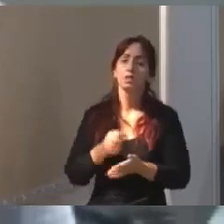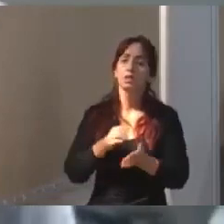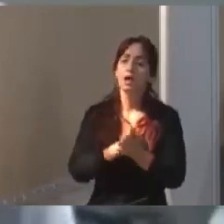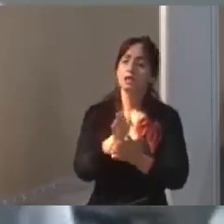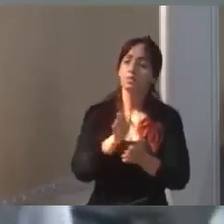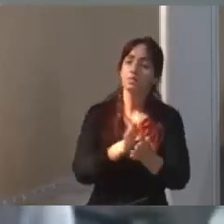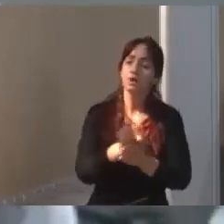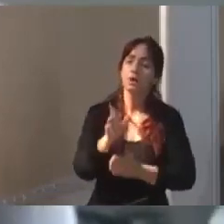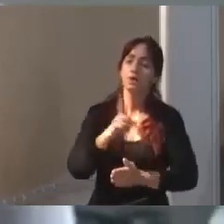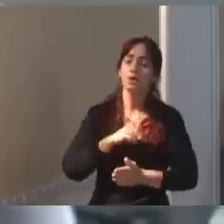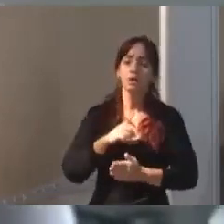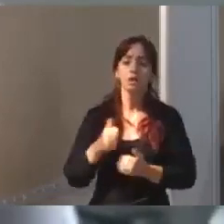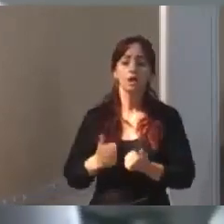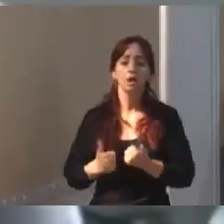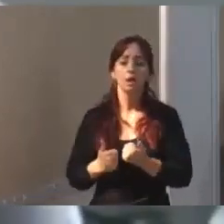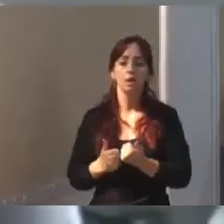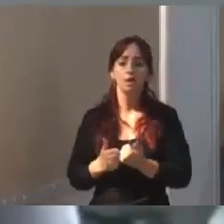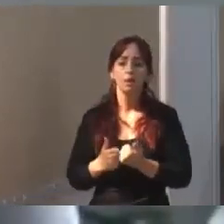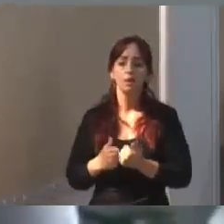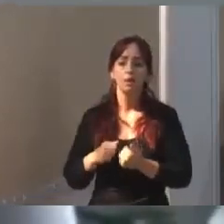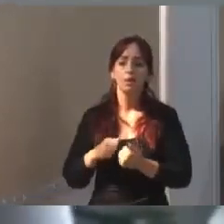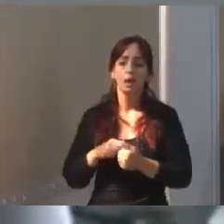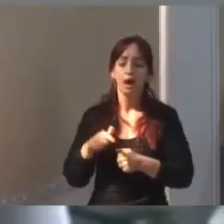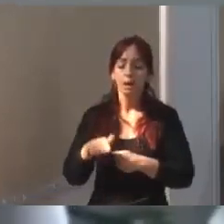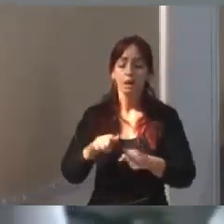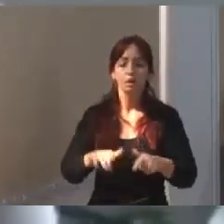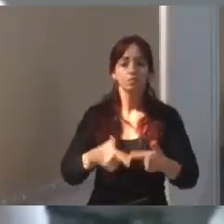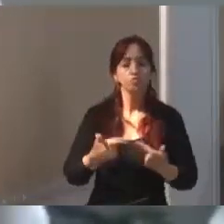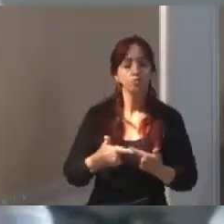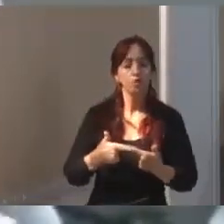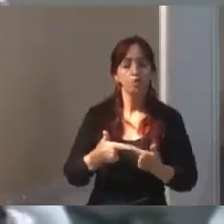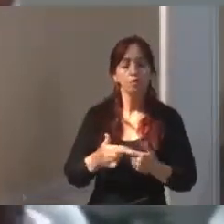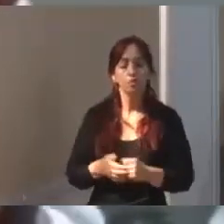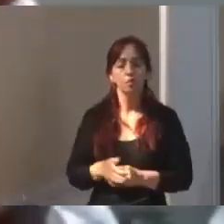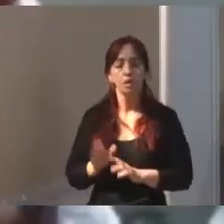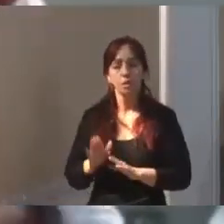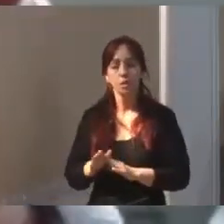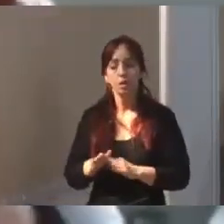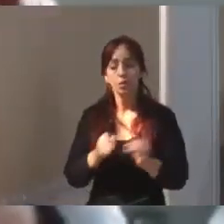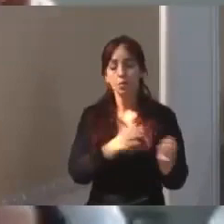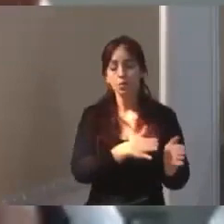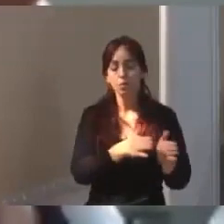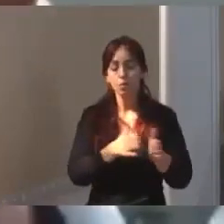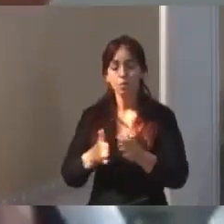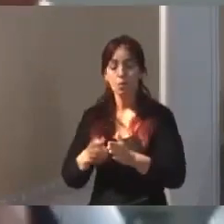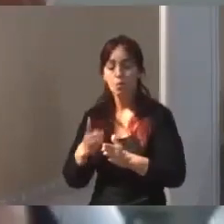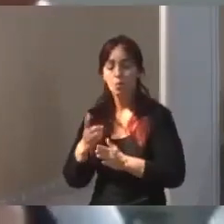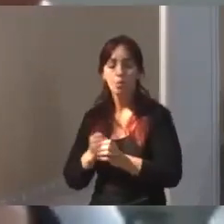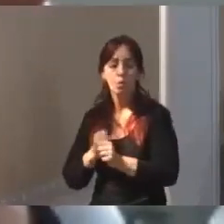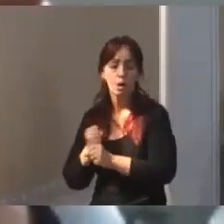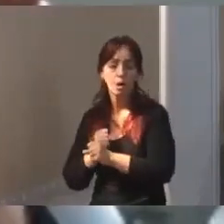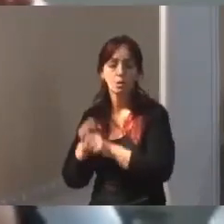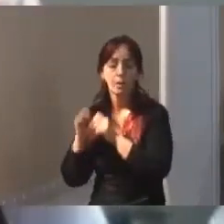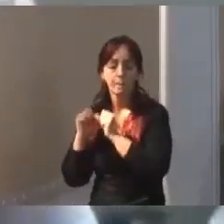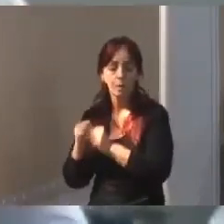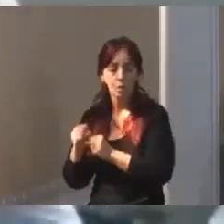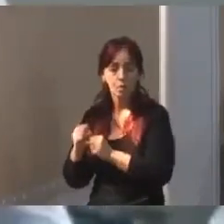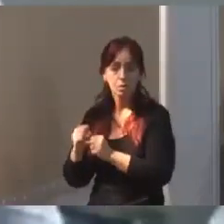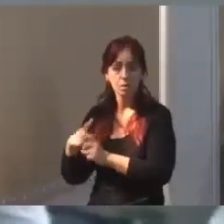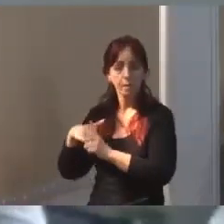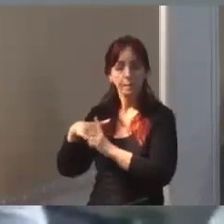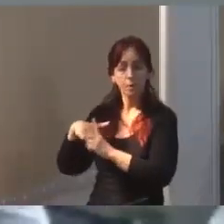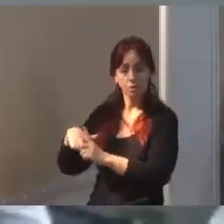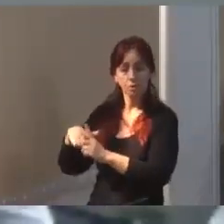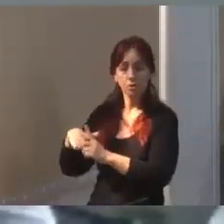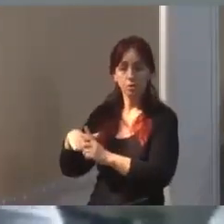exercício. Muito bem, então, com base nessa lógica, um ano pode ser muito positivo e um